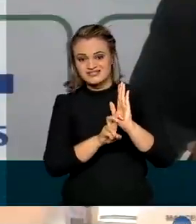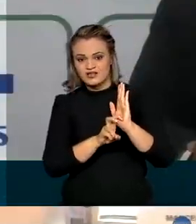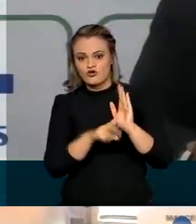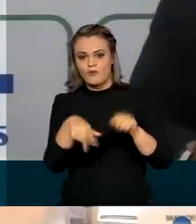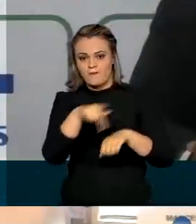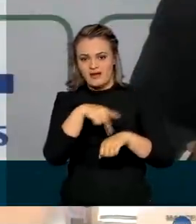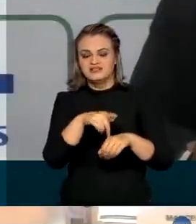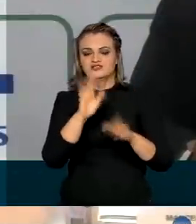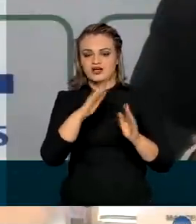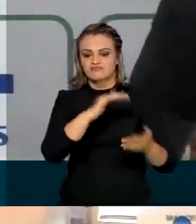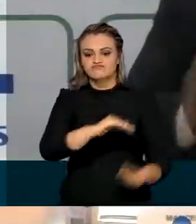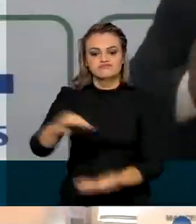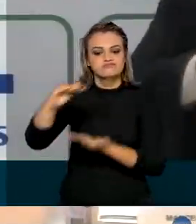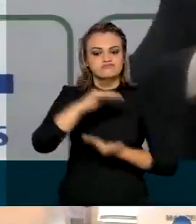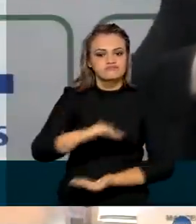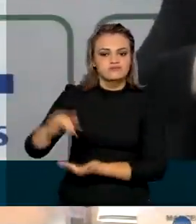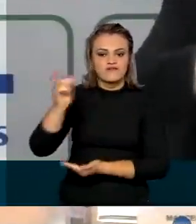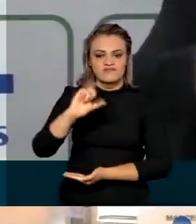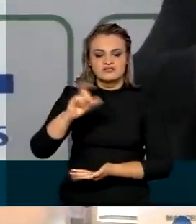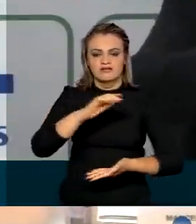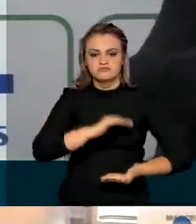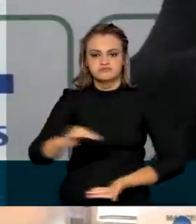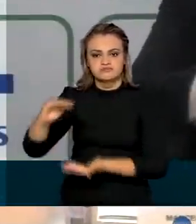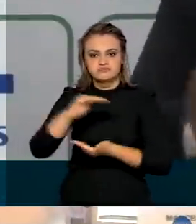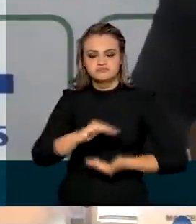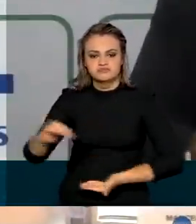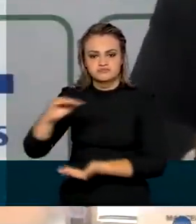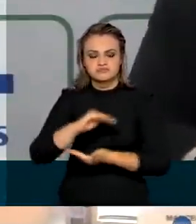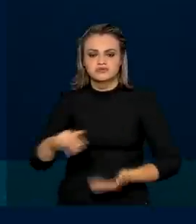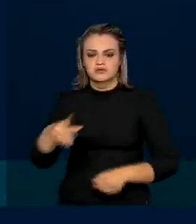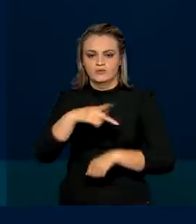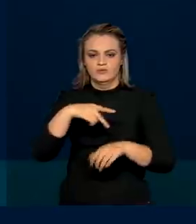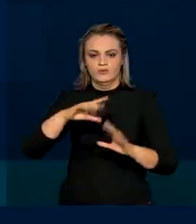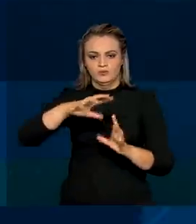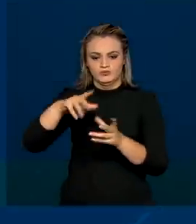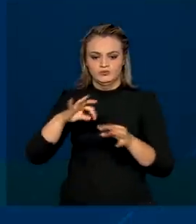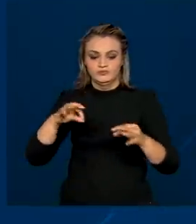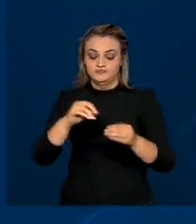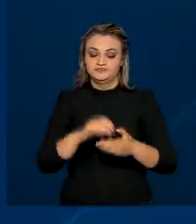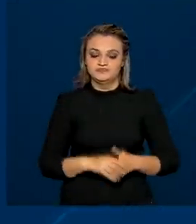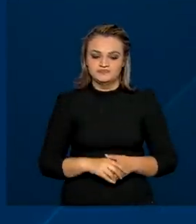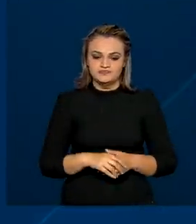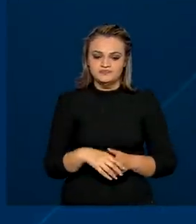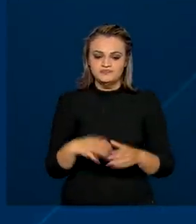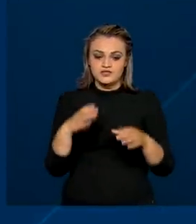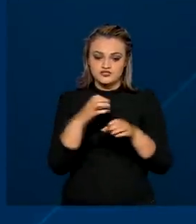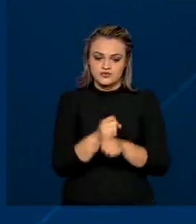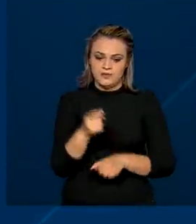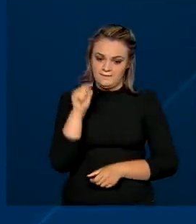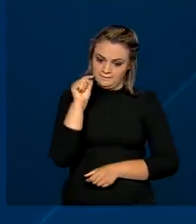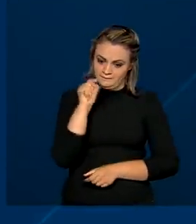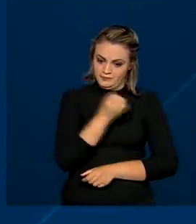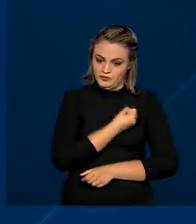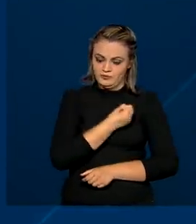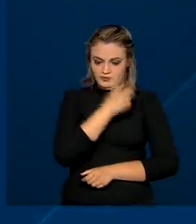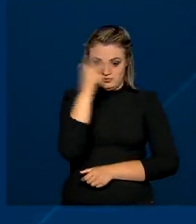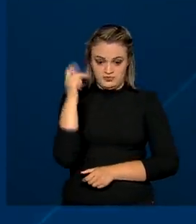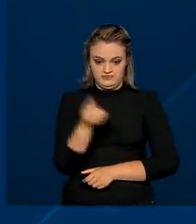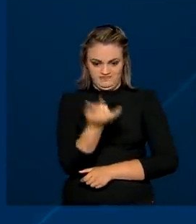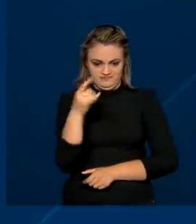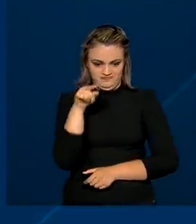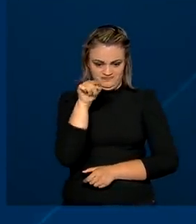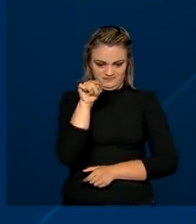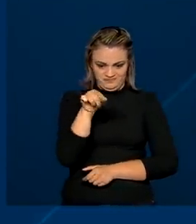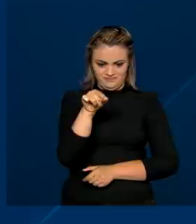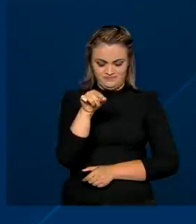mais distribui doses de vacina no mundo. Ao todo, 1.814 pessoas, entre